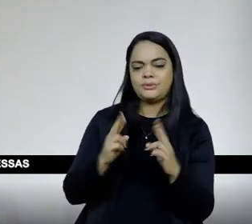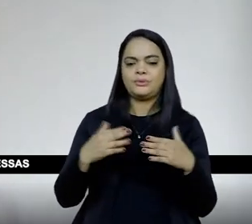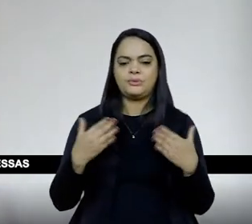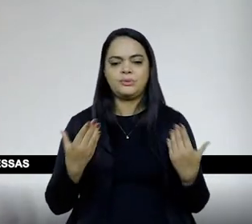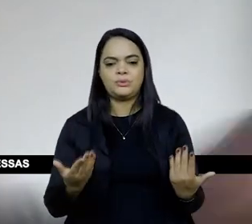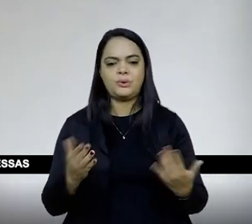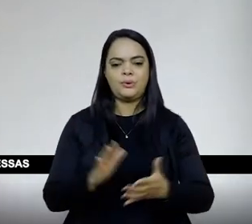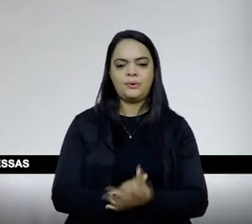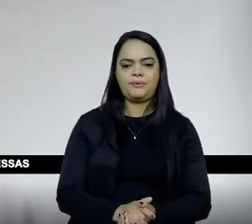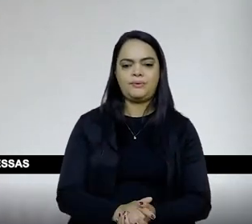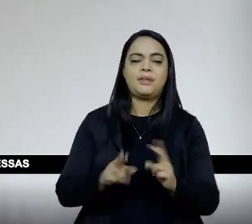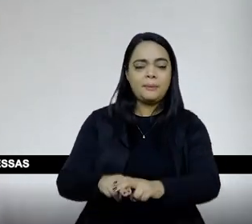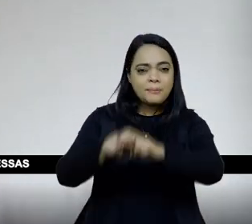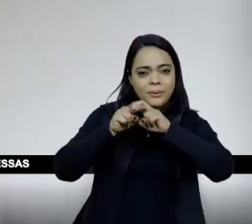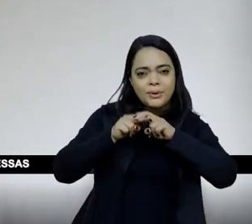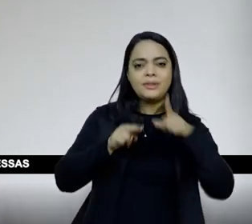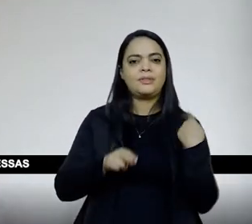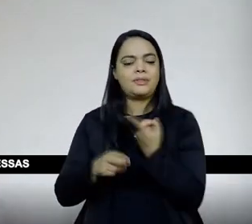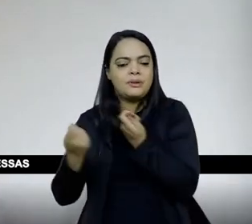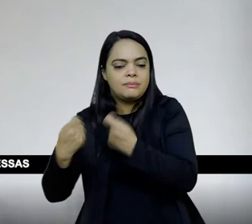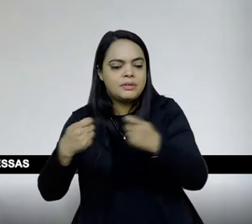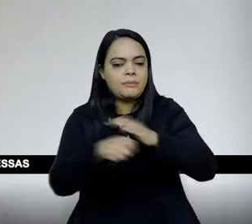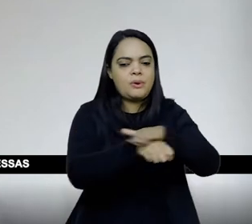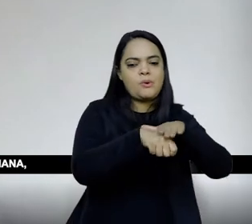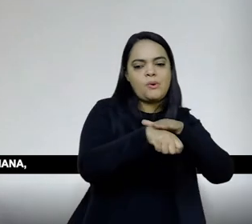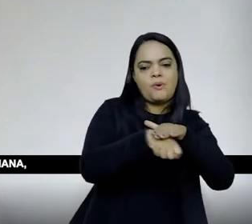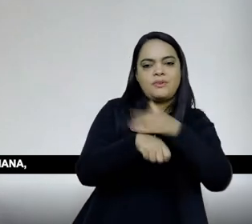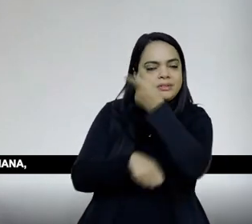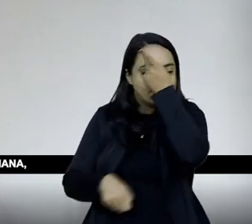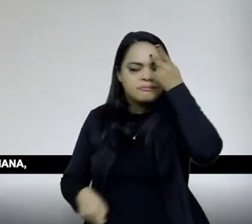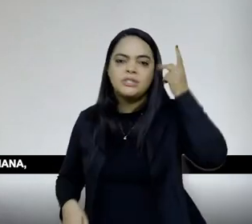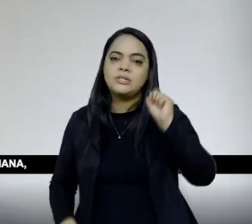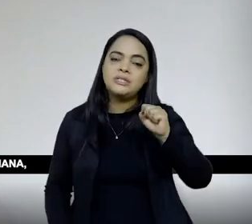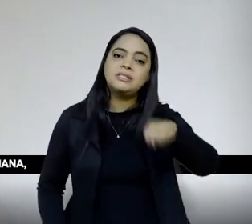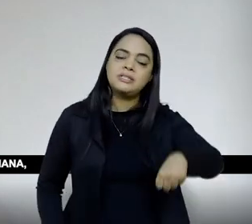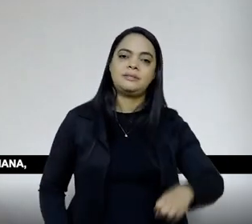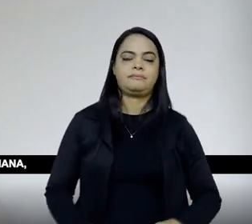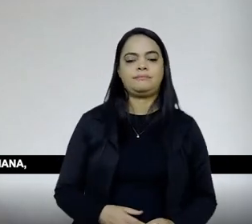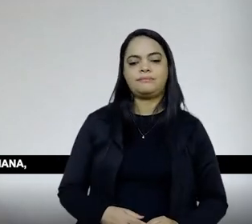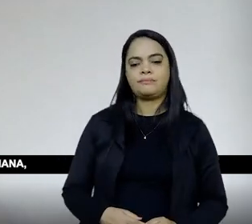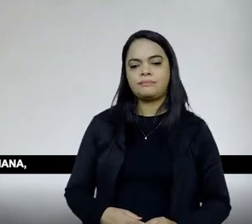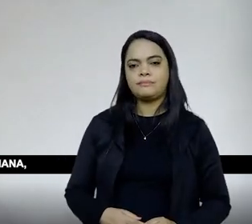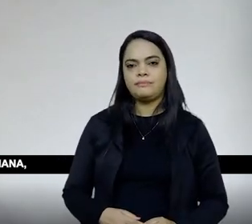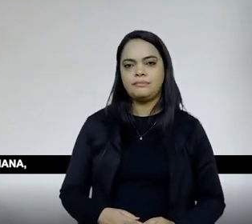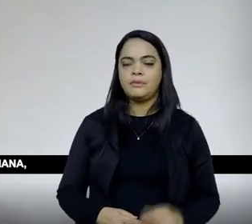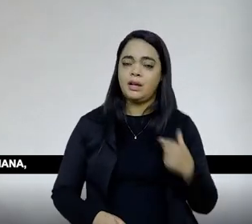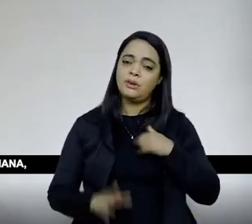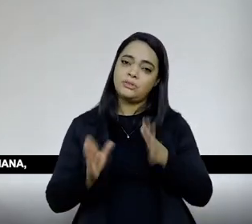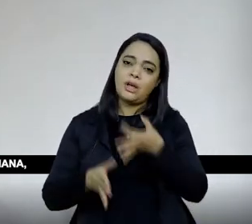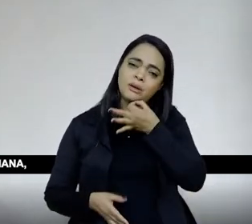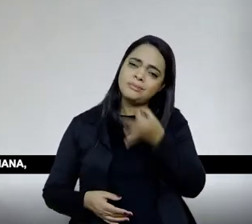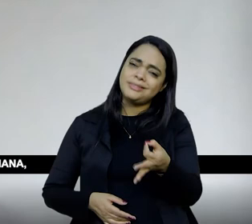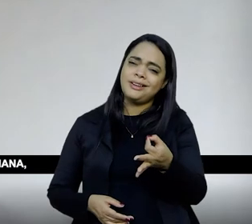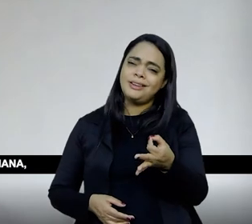isso? Por isso que a ideia da gente conversar com muita gente, né? Assim, essas conversas que eu tinha também sugerido, vão